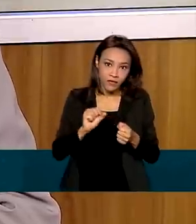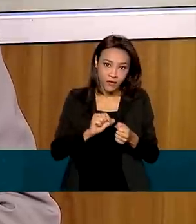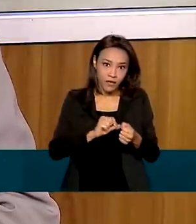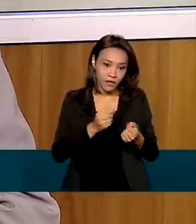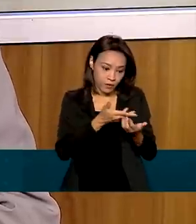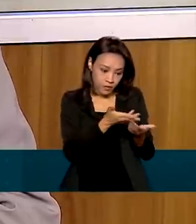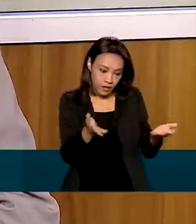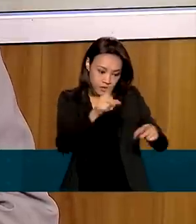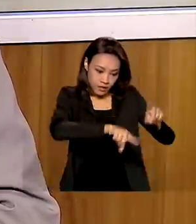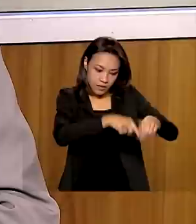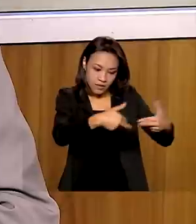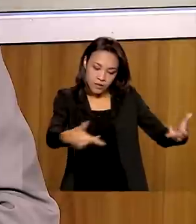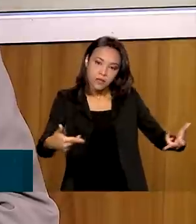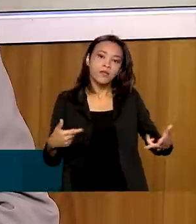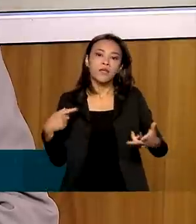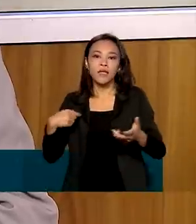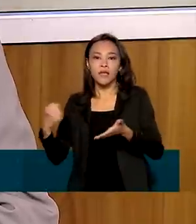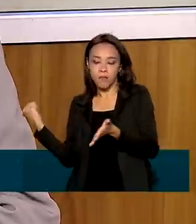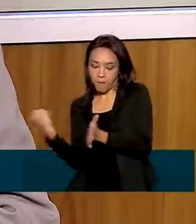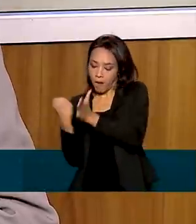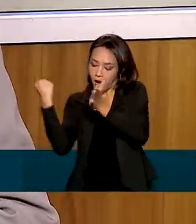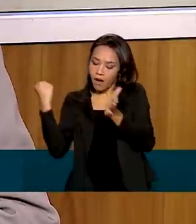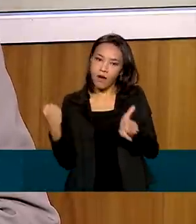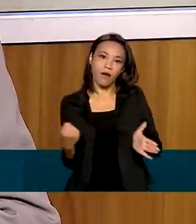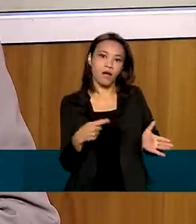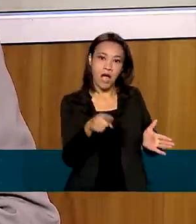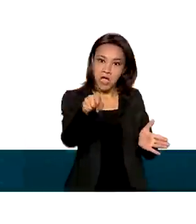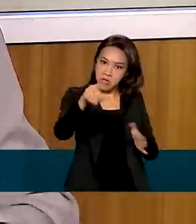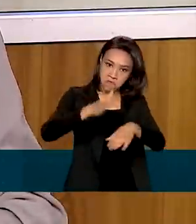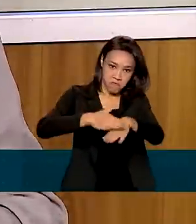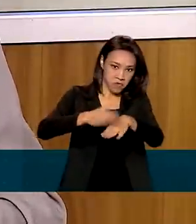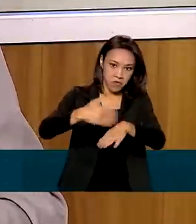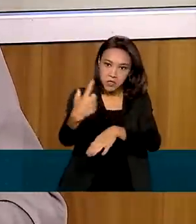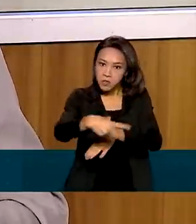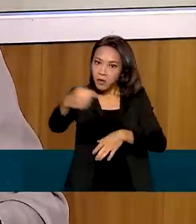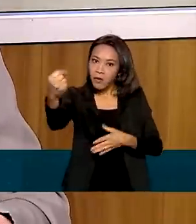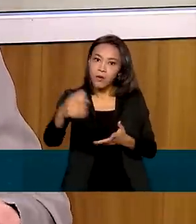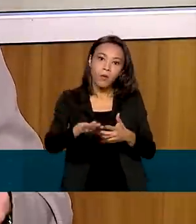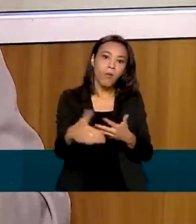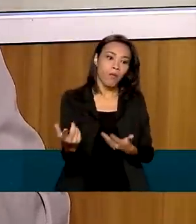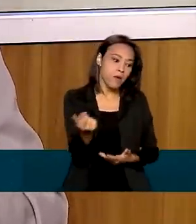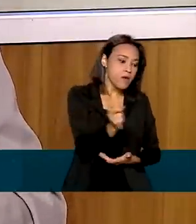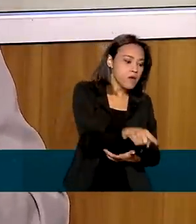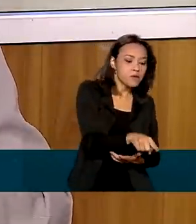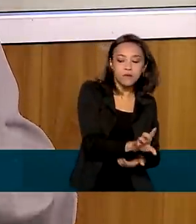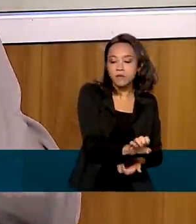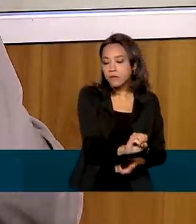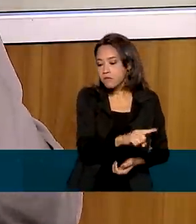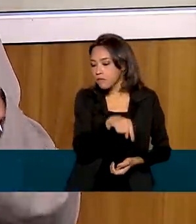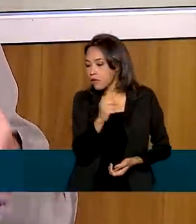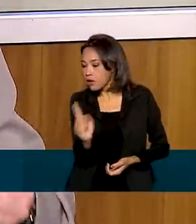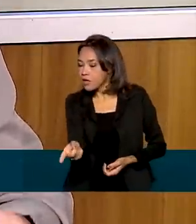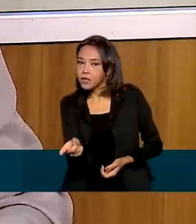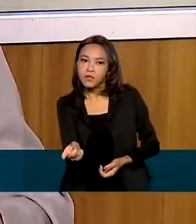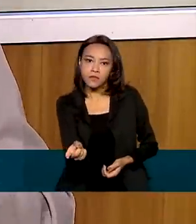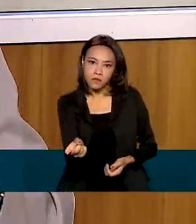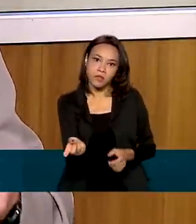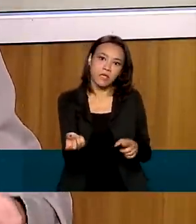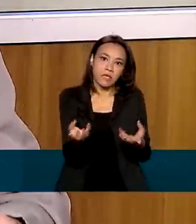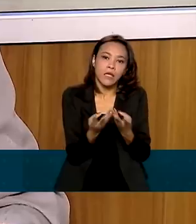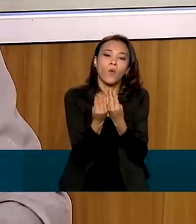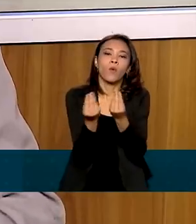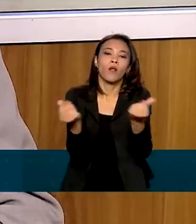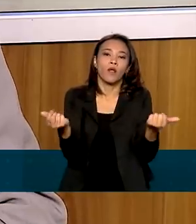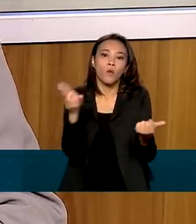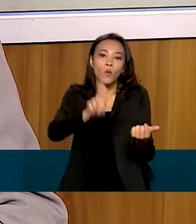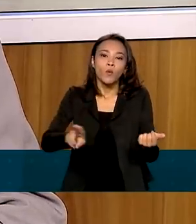classificados e informados para o consumidor. Aí você pode tomar uma decisão de adquirir um produto que tenha mais eficiência